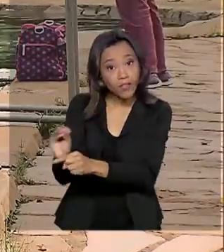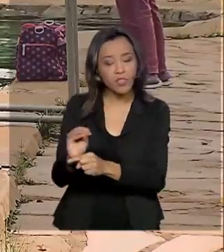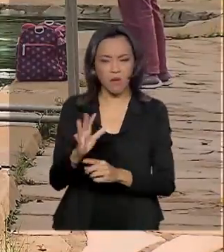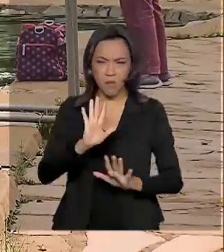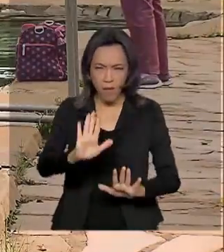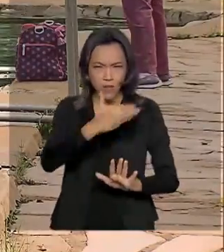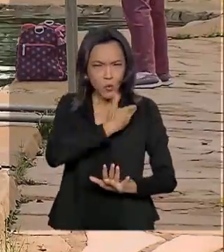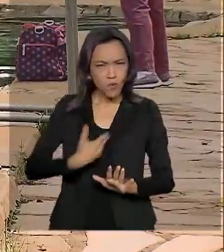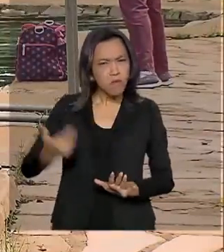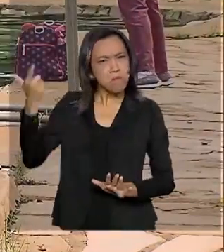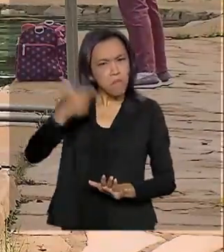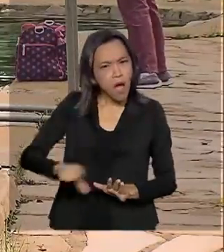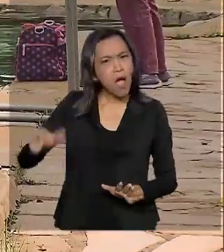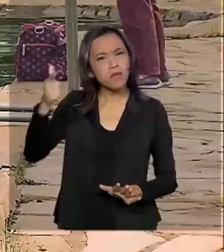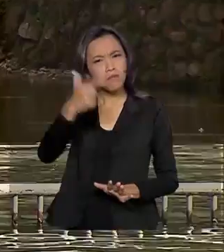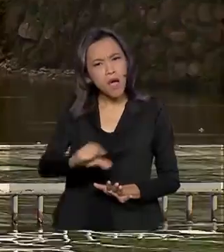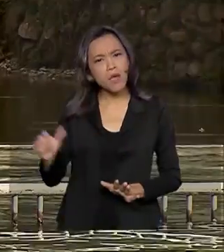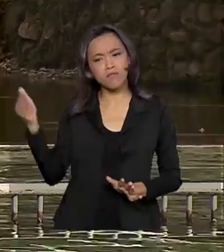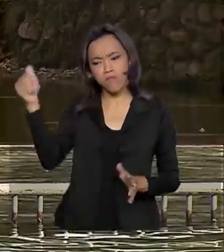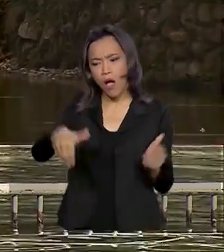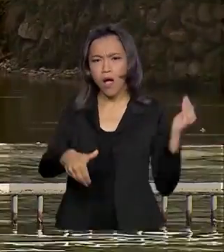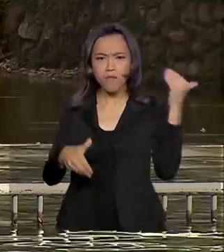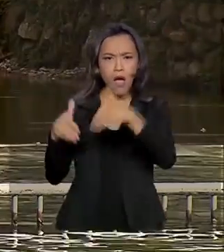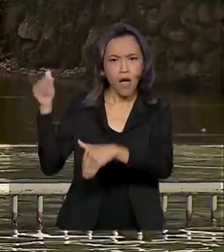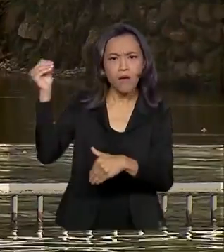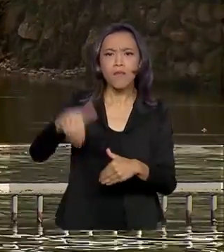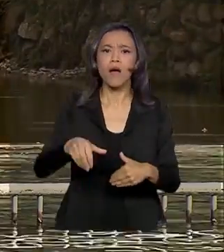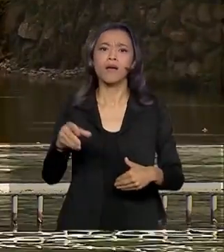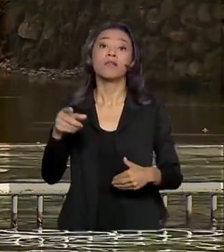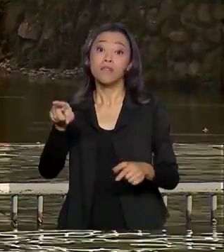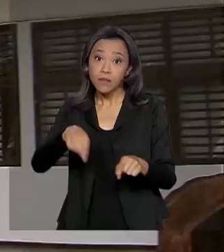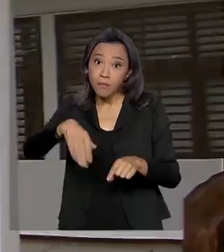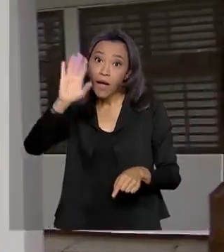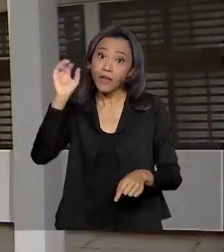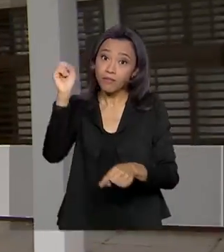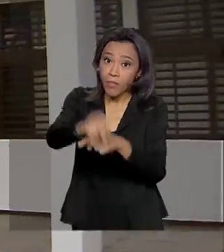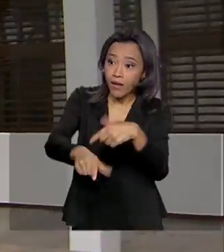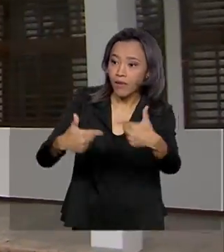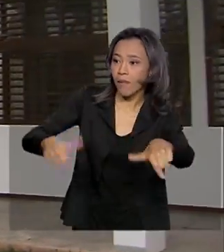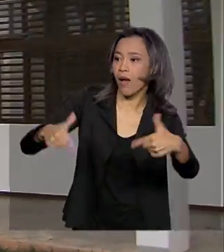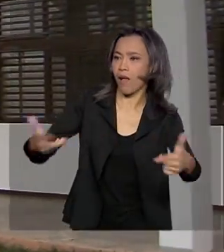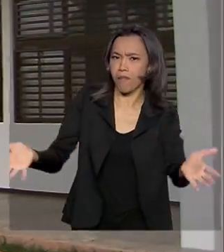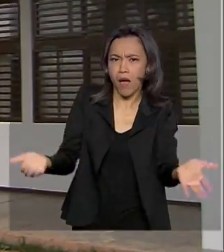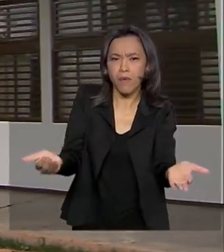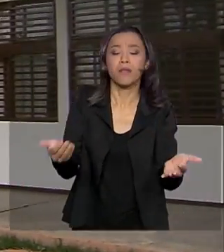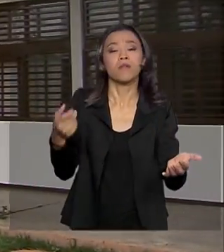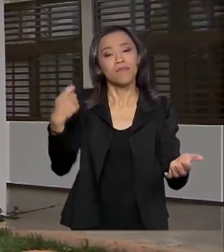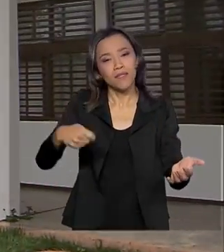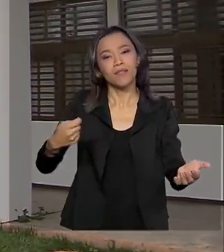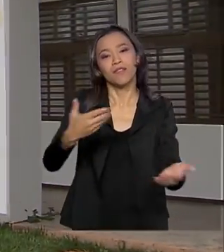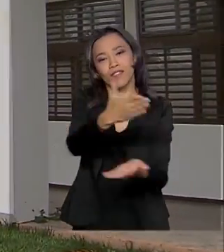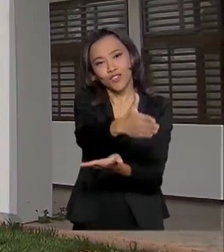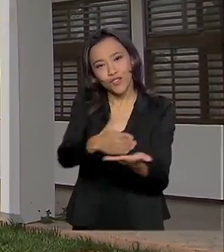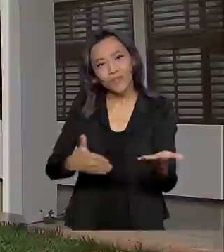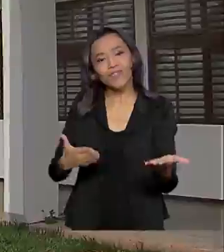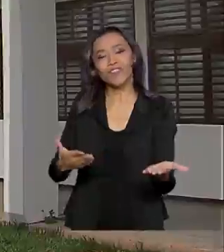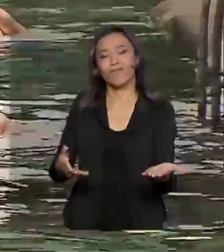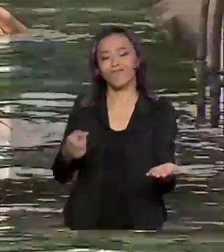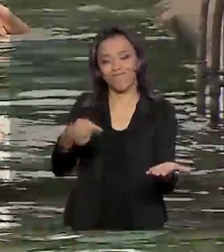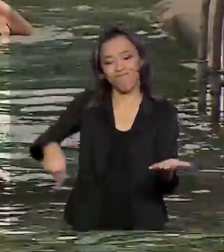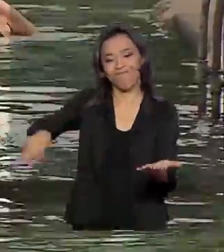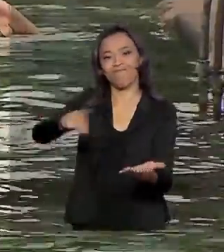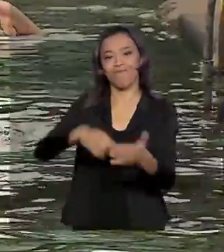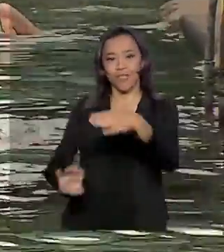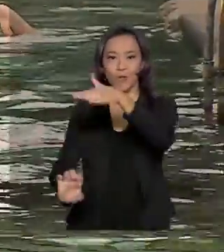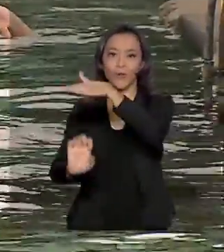Mais visitantes, mais emprego e mais renda. E para isso, precisa dividir os custos com a iniciativa privada.